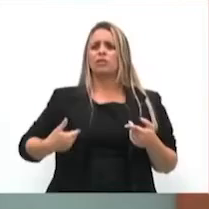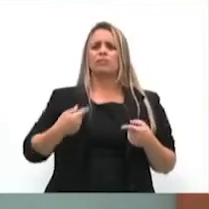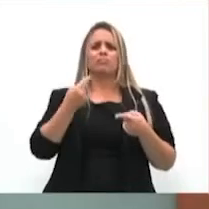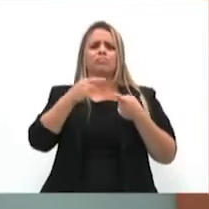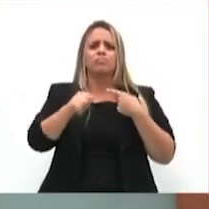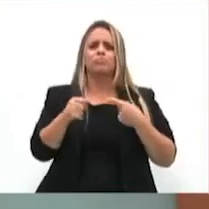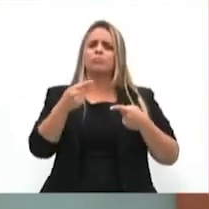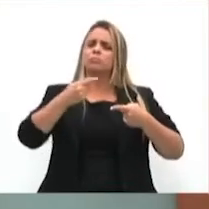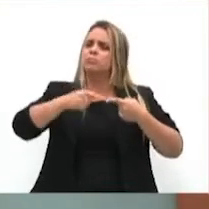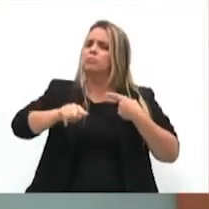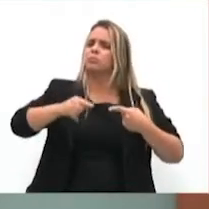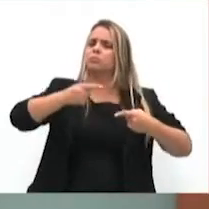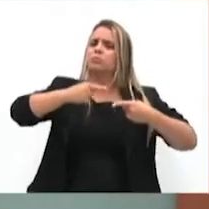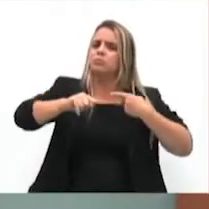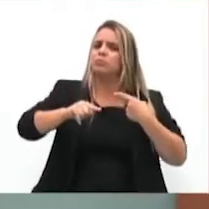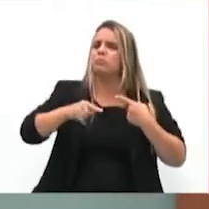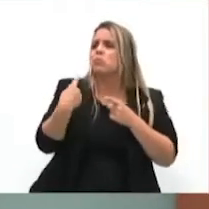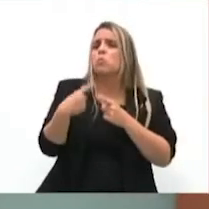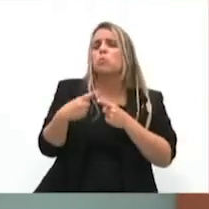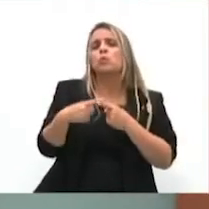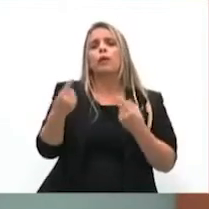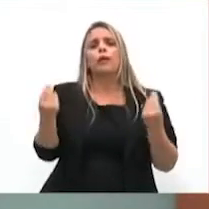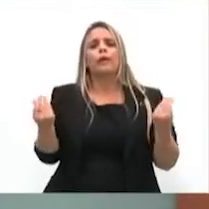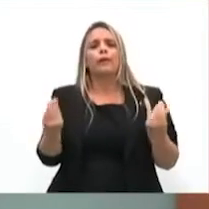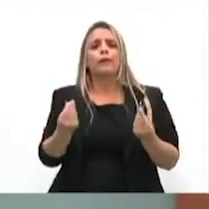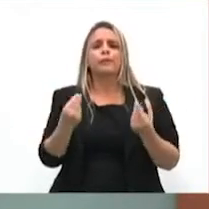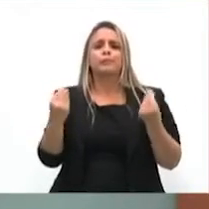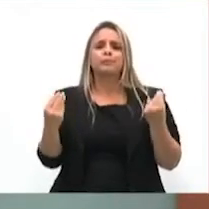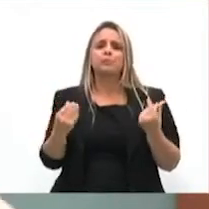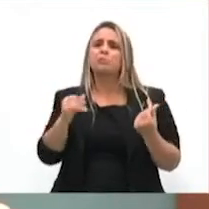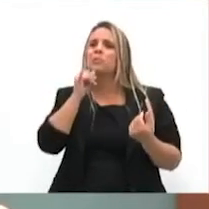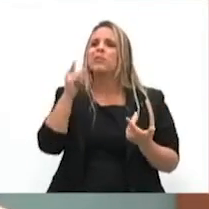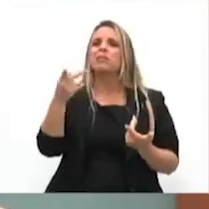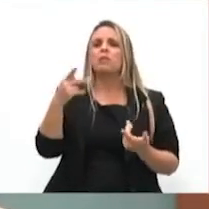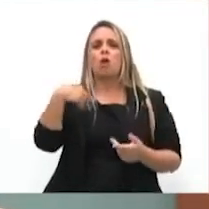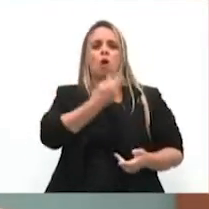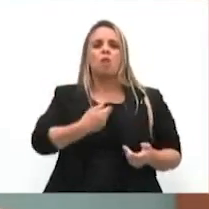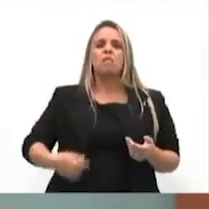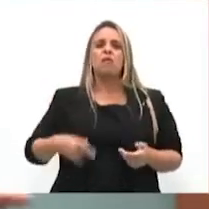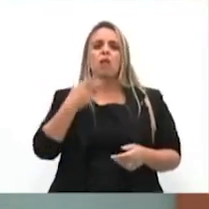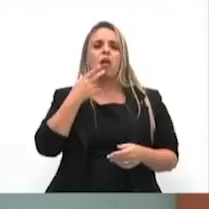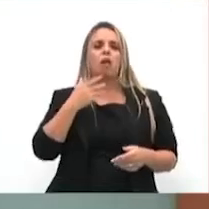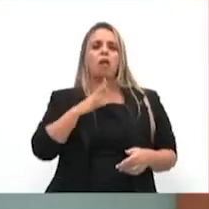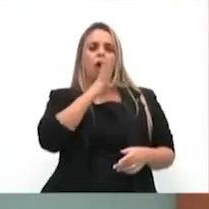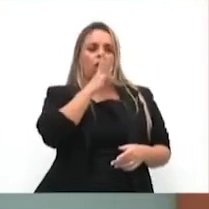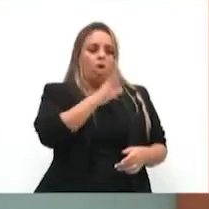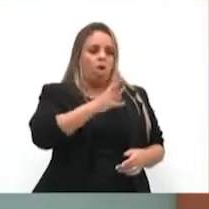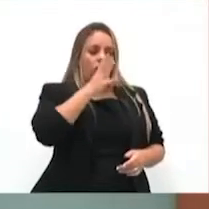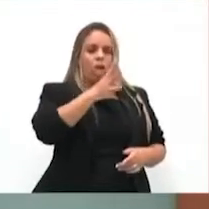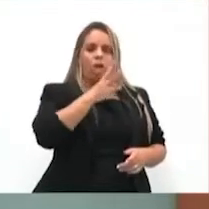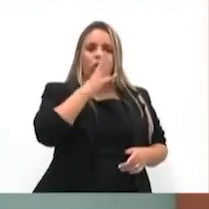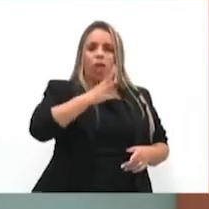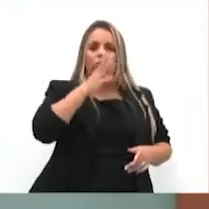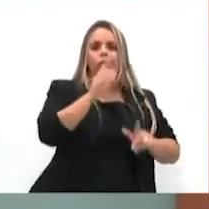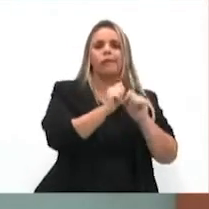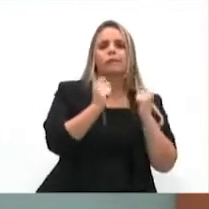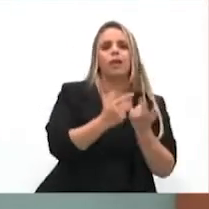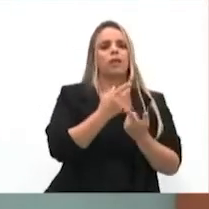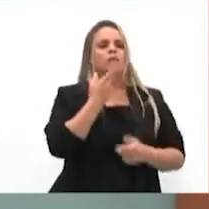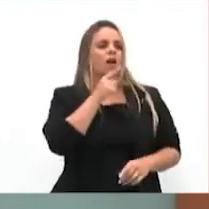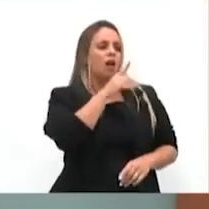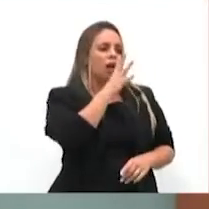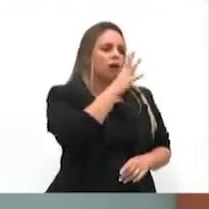mas é contraditório, porque fica apontando o dedo para a Assembleia o tempo todo, atacando este, aquele